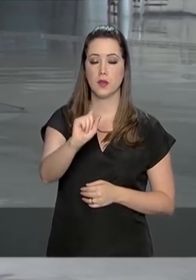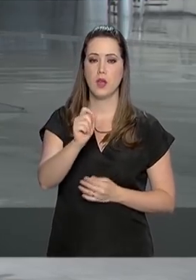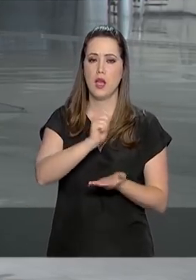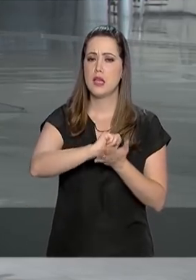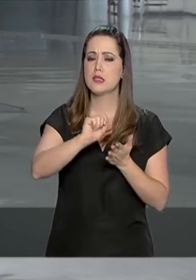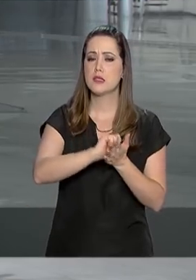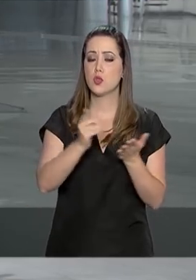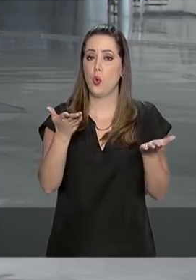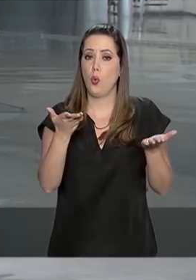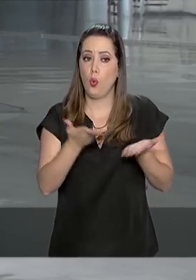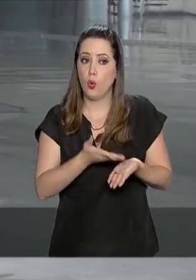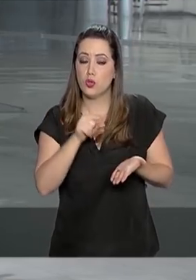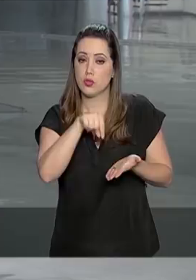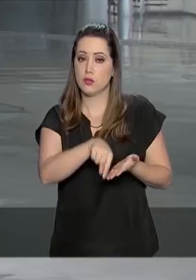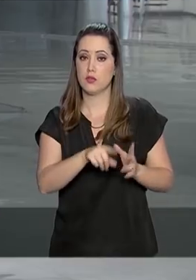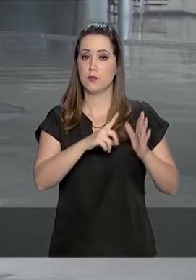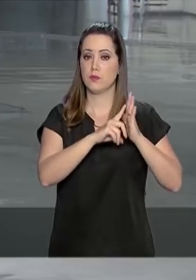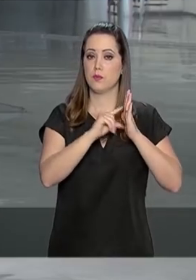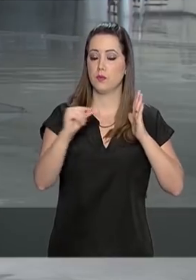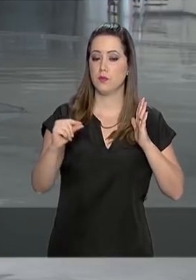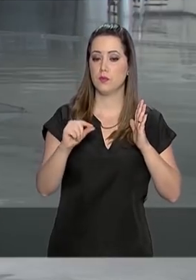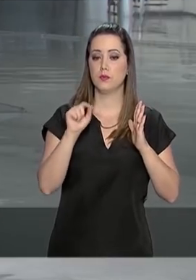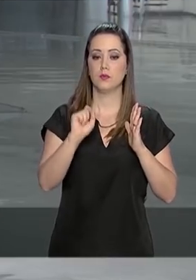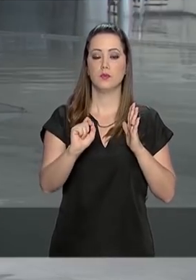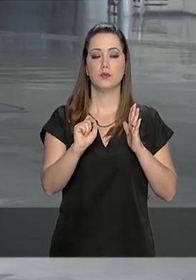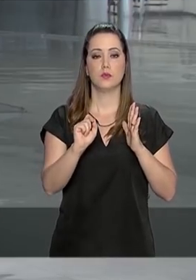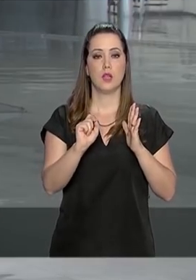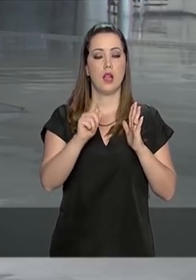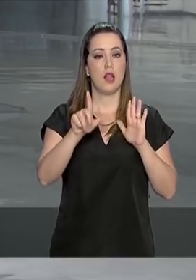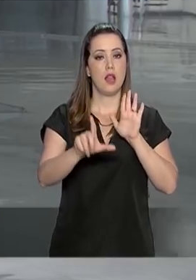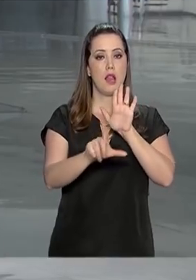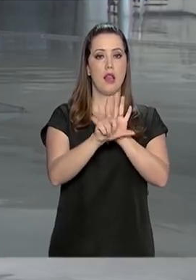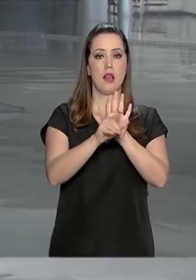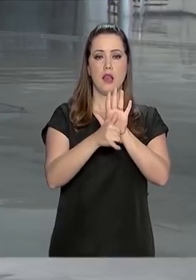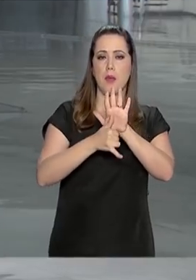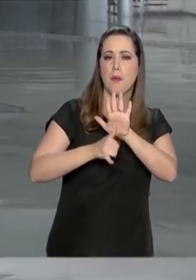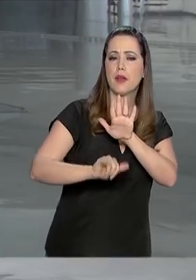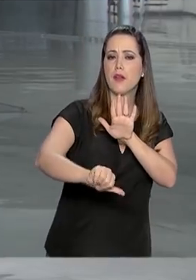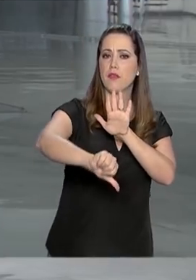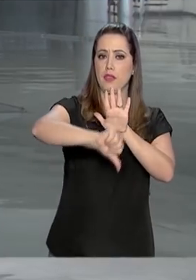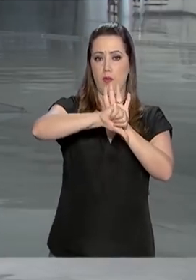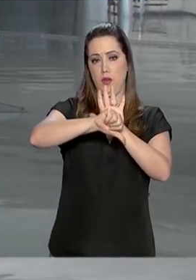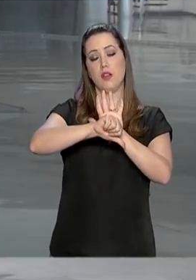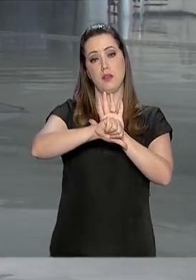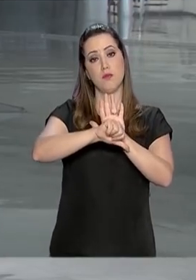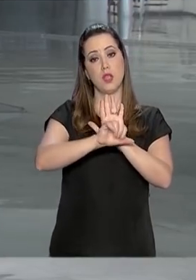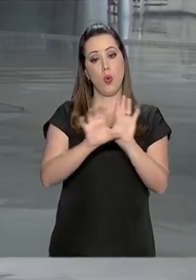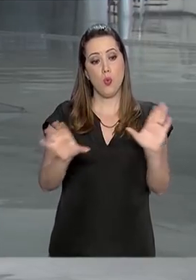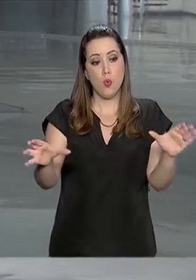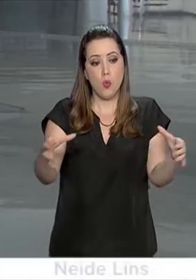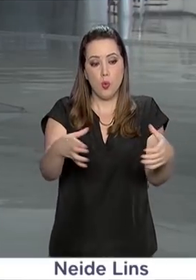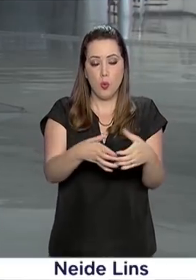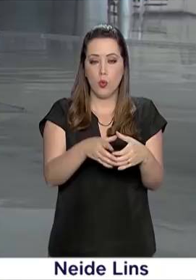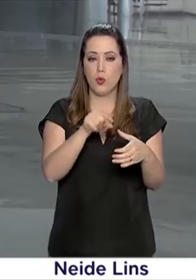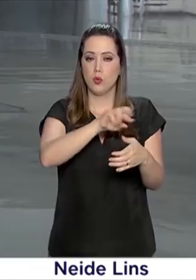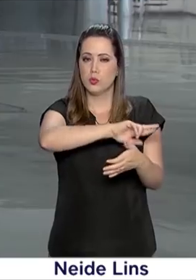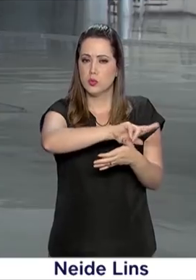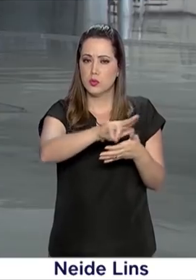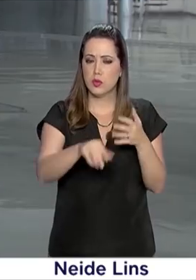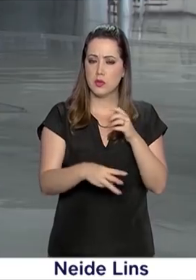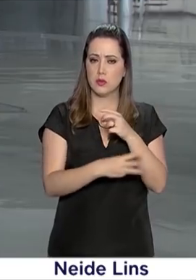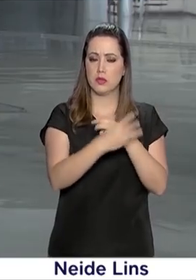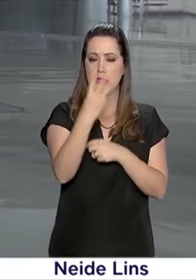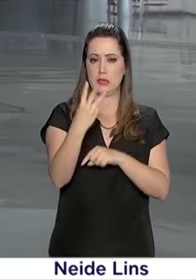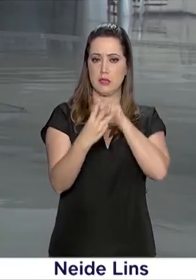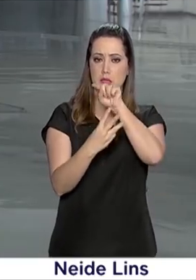assinou hoje aqui no Palácio do Planalto a lei anticrime, que na verdade é um pacote que traz três